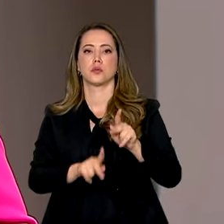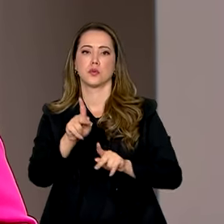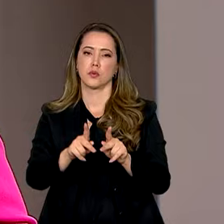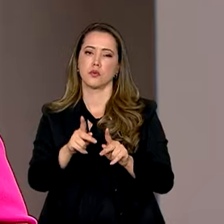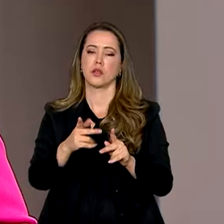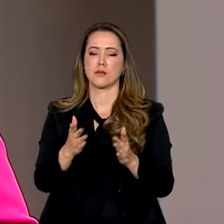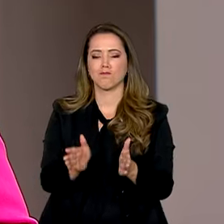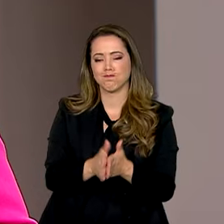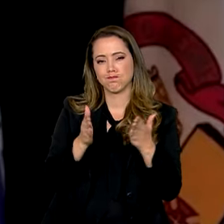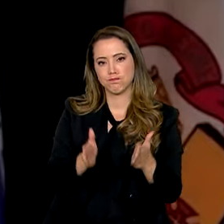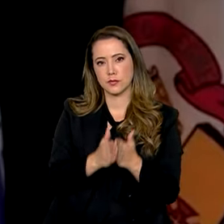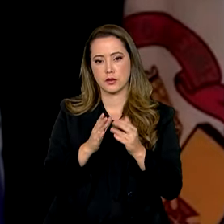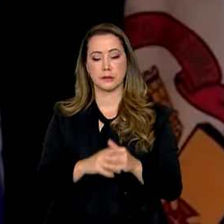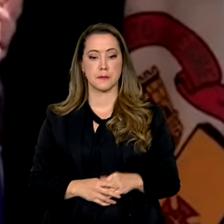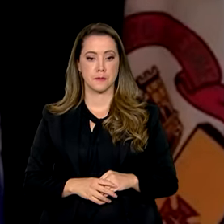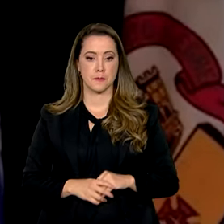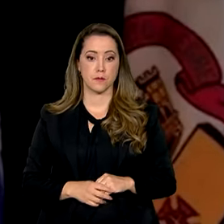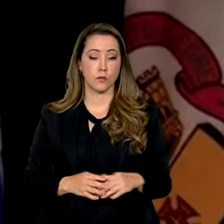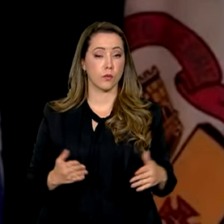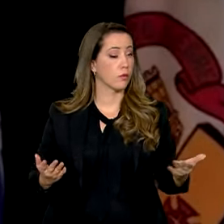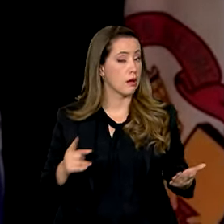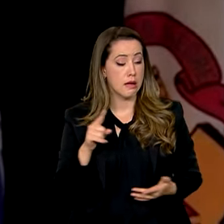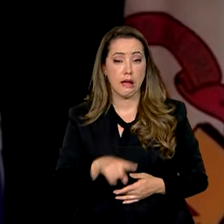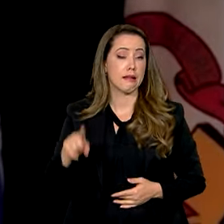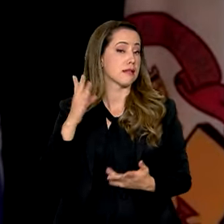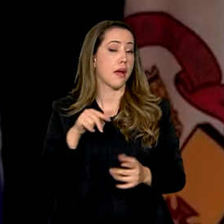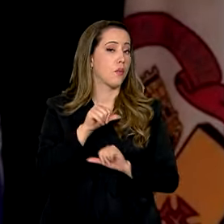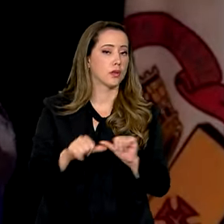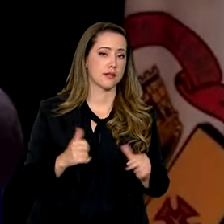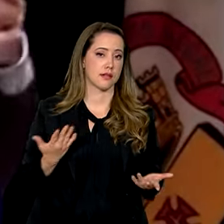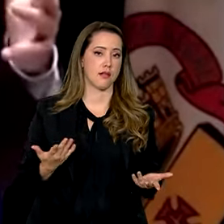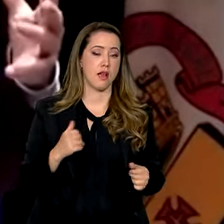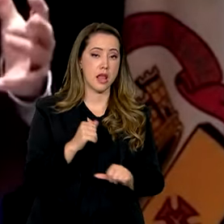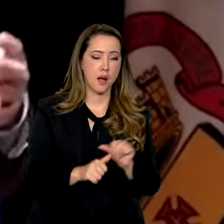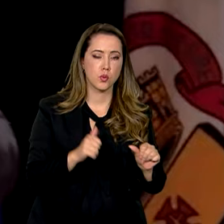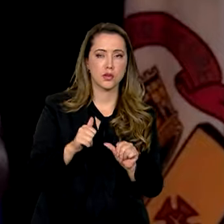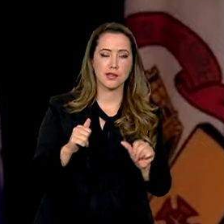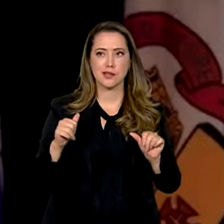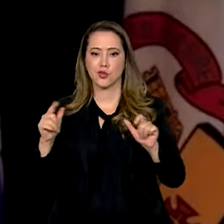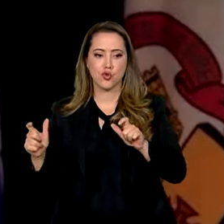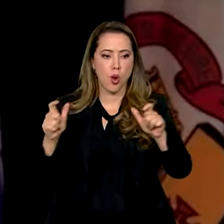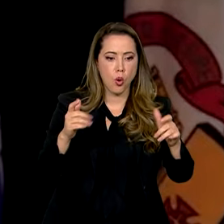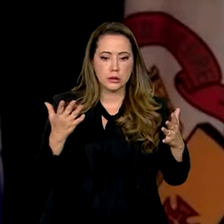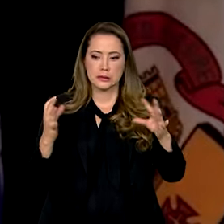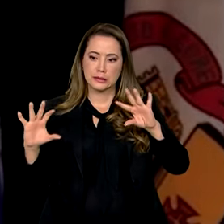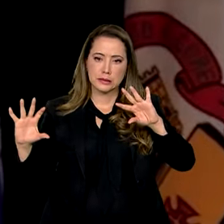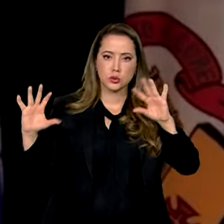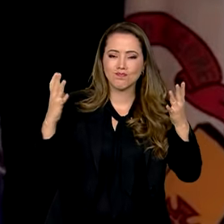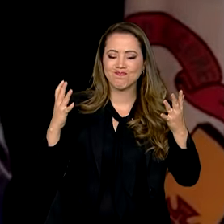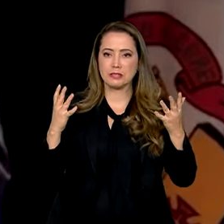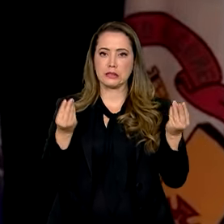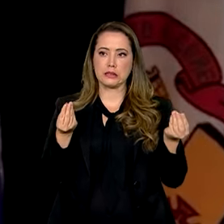mais carentes. Essa é a grande mudança, a mudança de ambiente, que